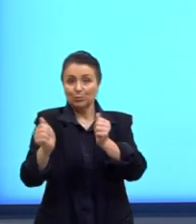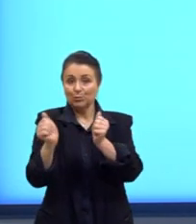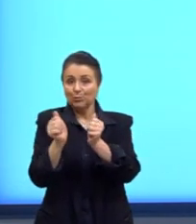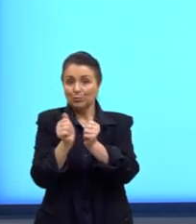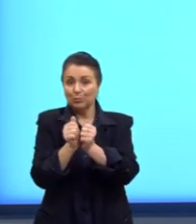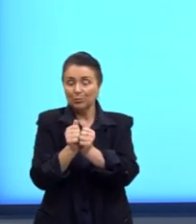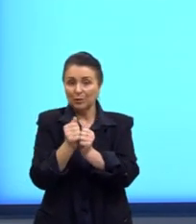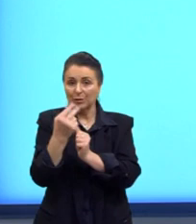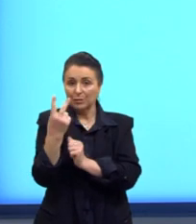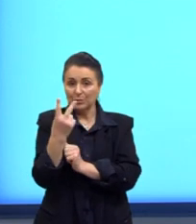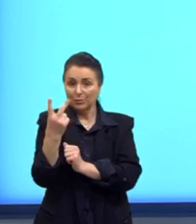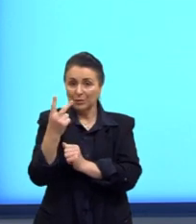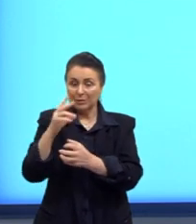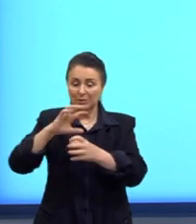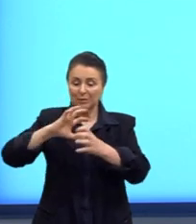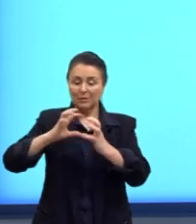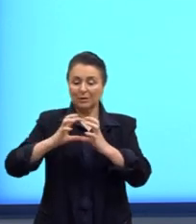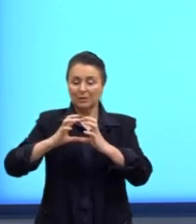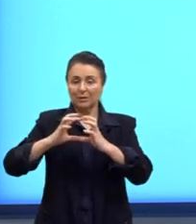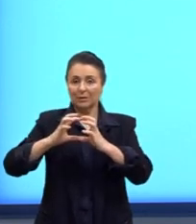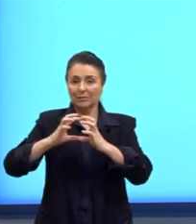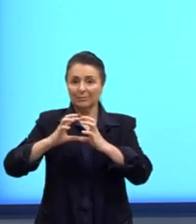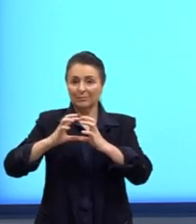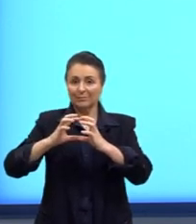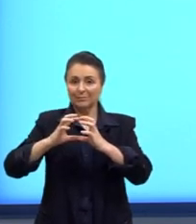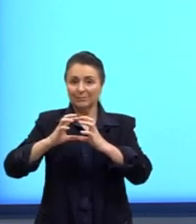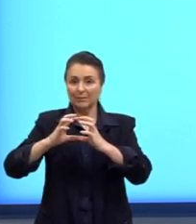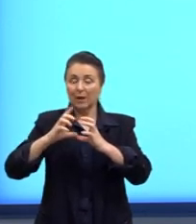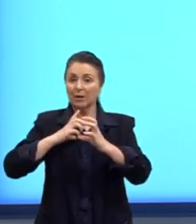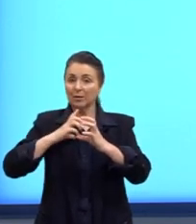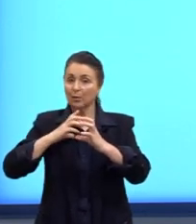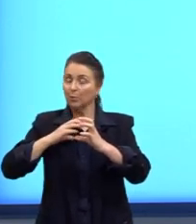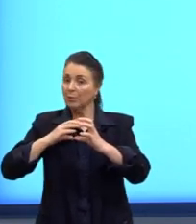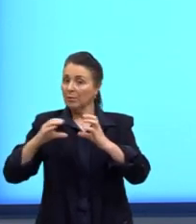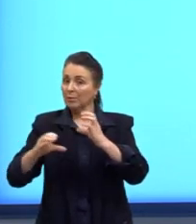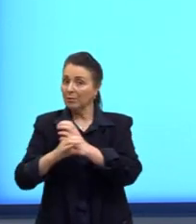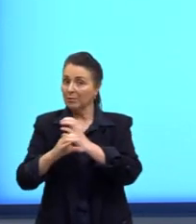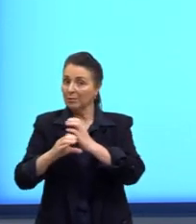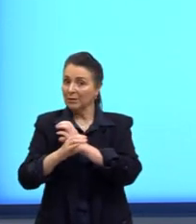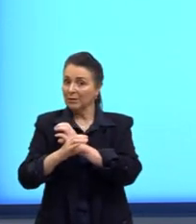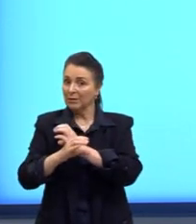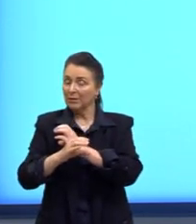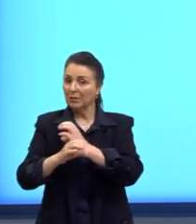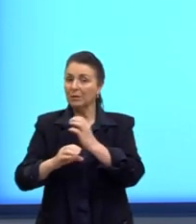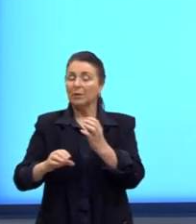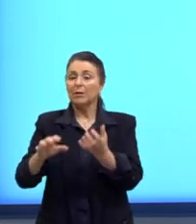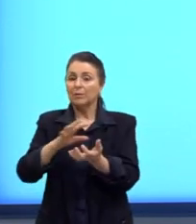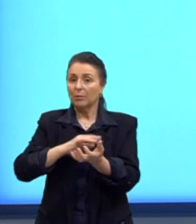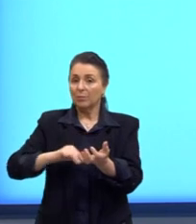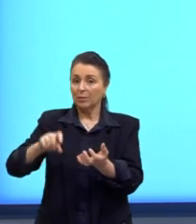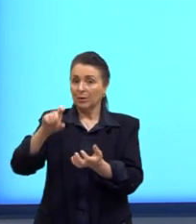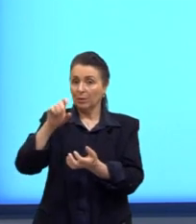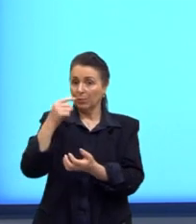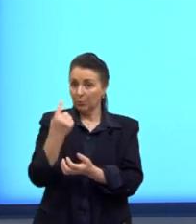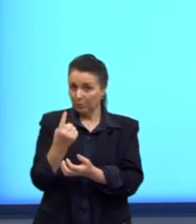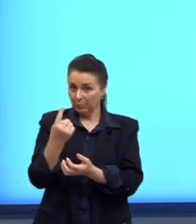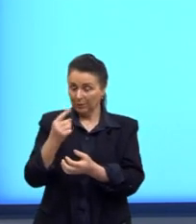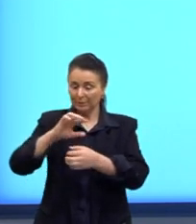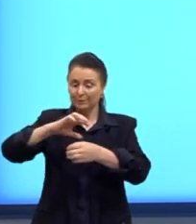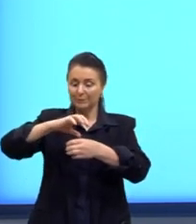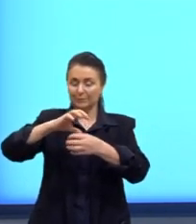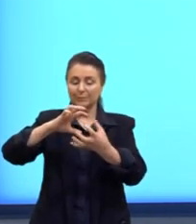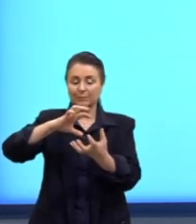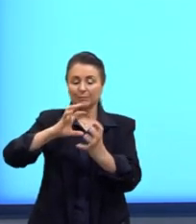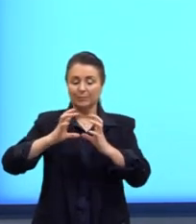temos uma esfera completa, né? Então a gente pode calcular o volume de uma esfera, considerando que